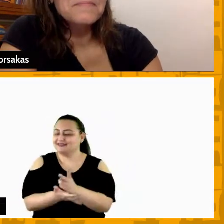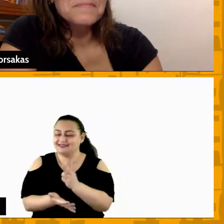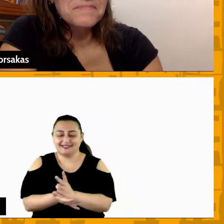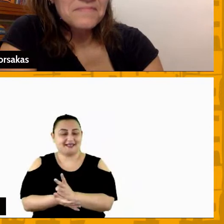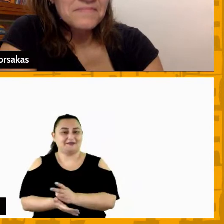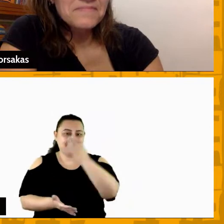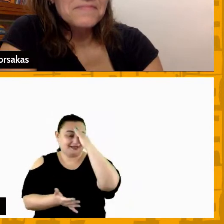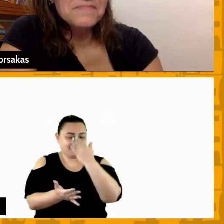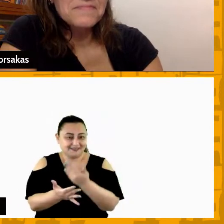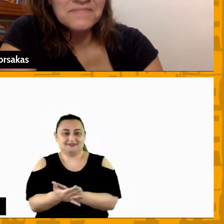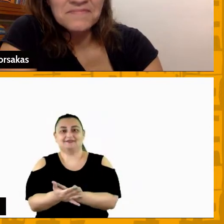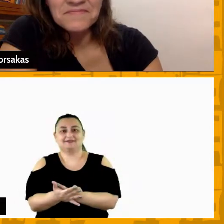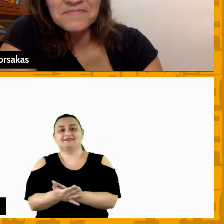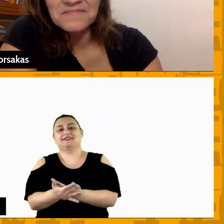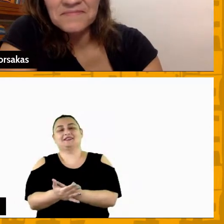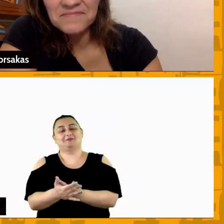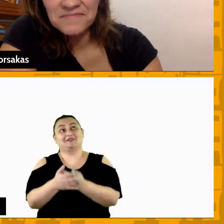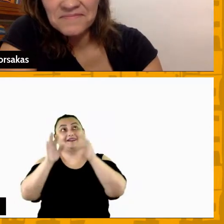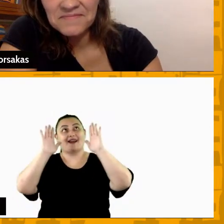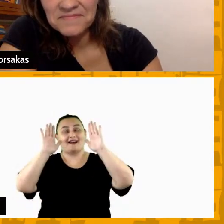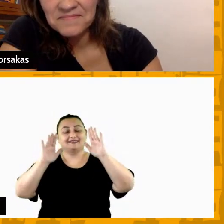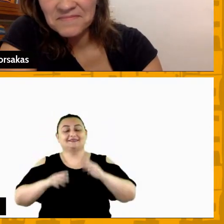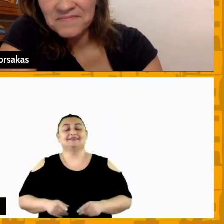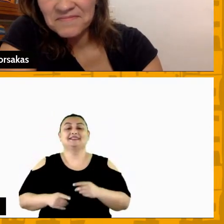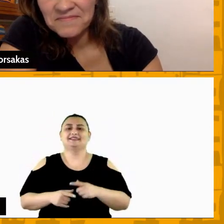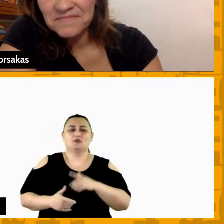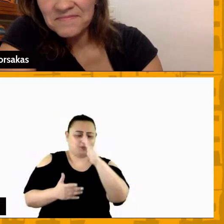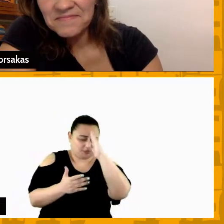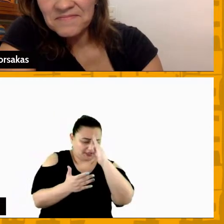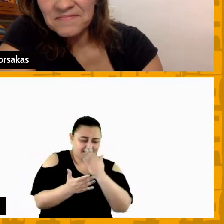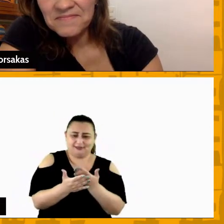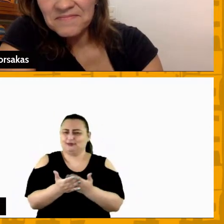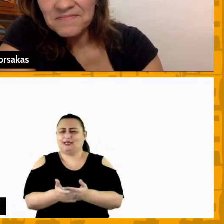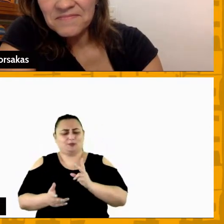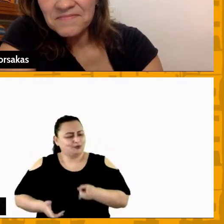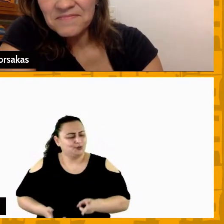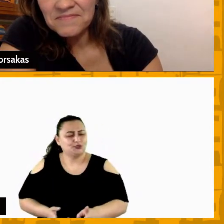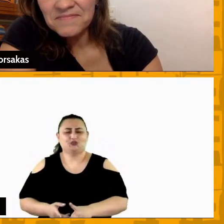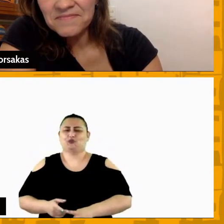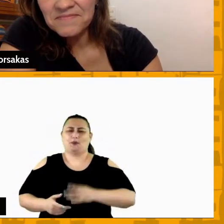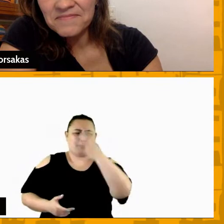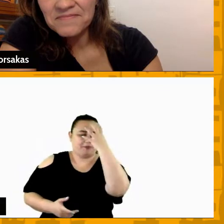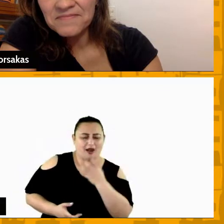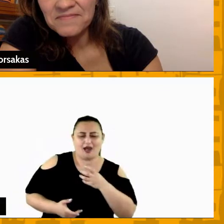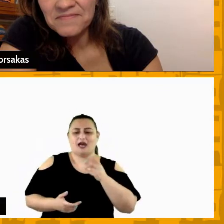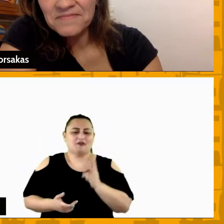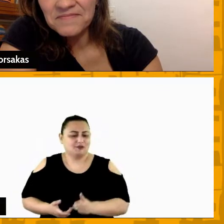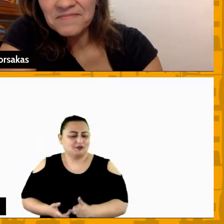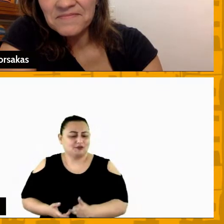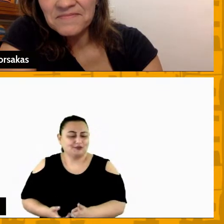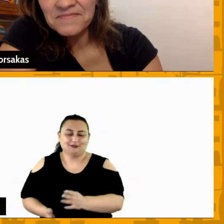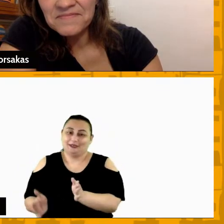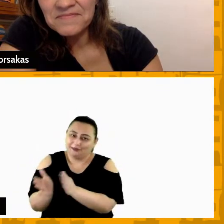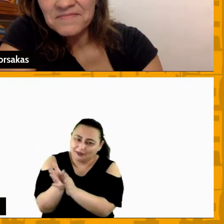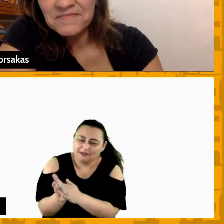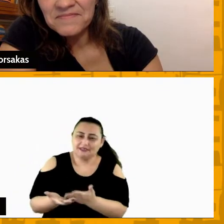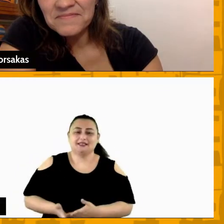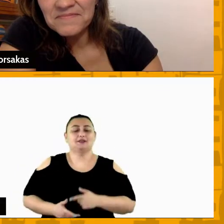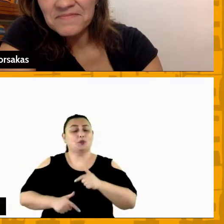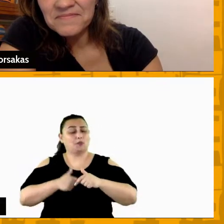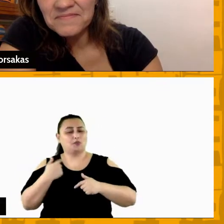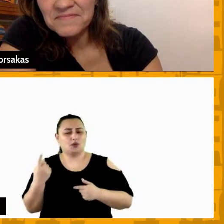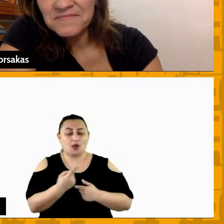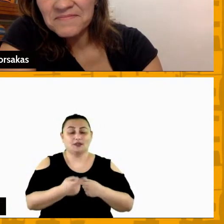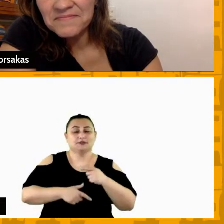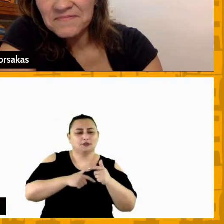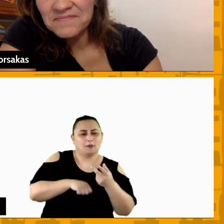acreditar em nenhum atleta em nenhum jogador então é a gente procura ter um uma forma de